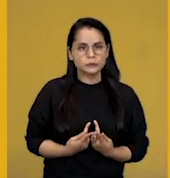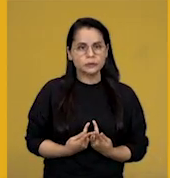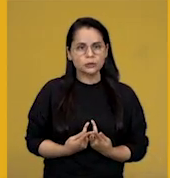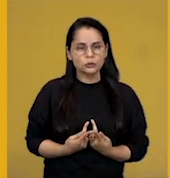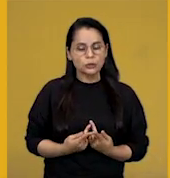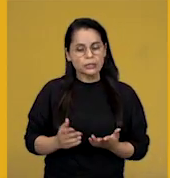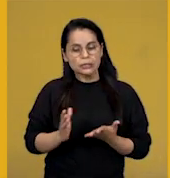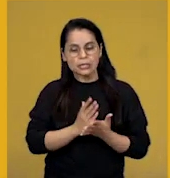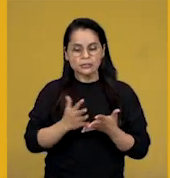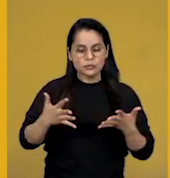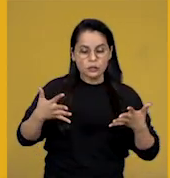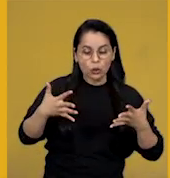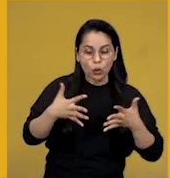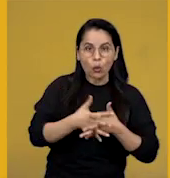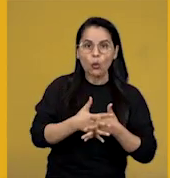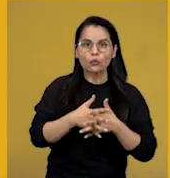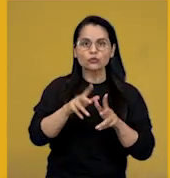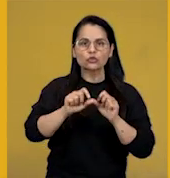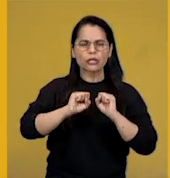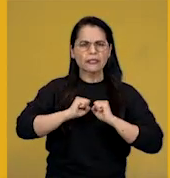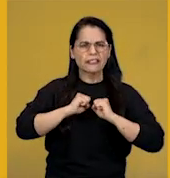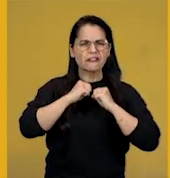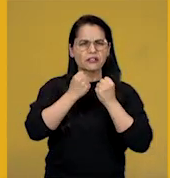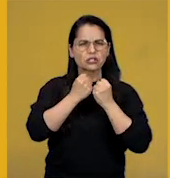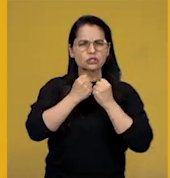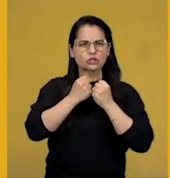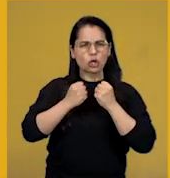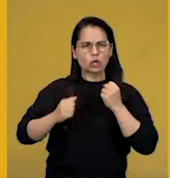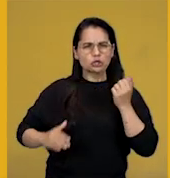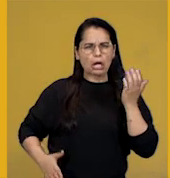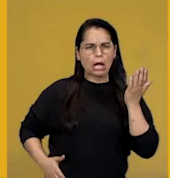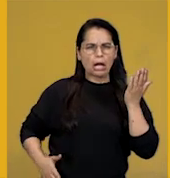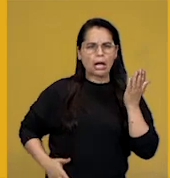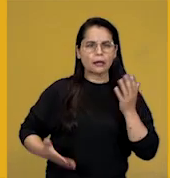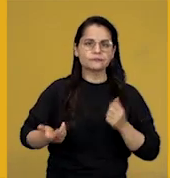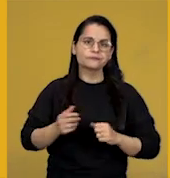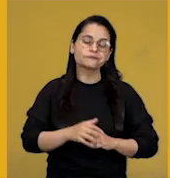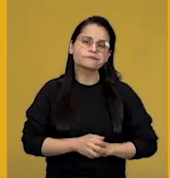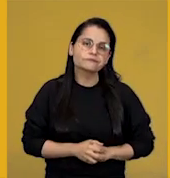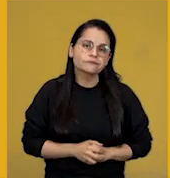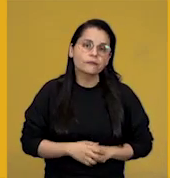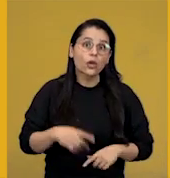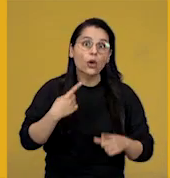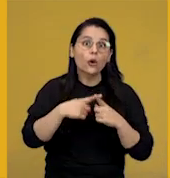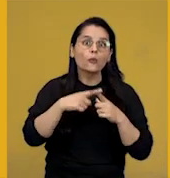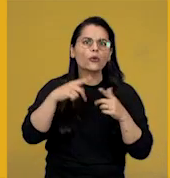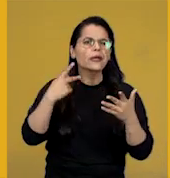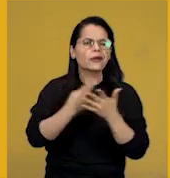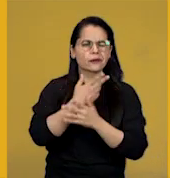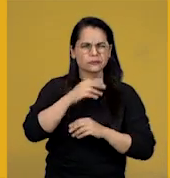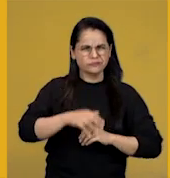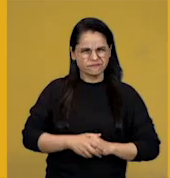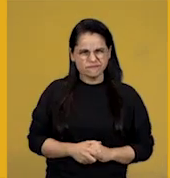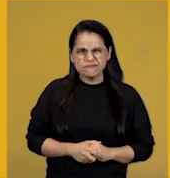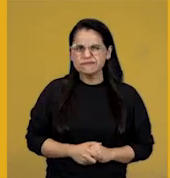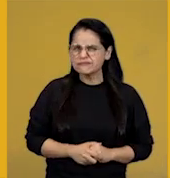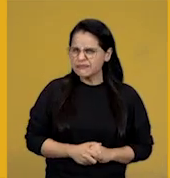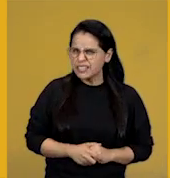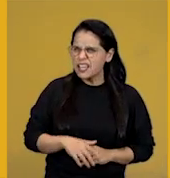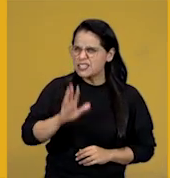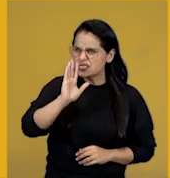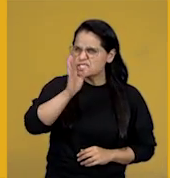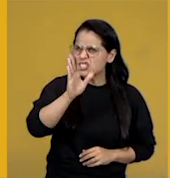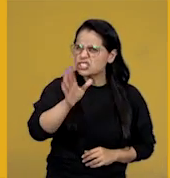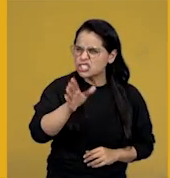confundido com defensor de bandido. Por que será que isso acontece? Eu acho que vocês já devem ter